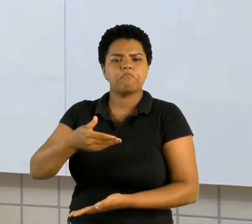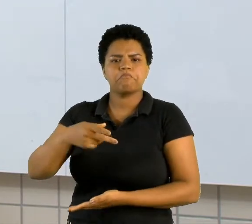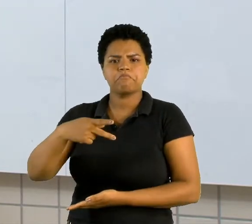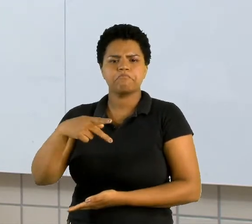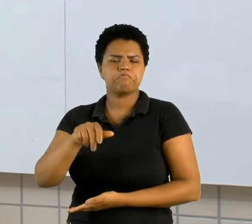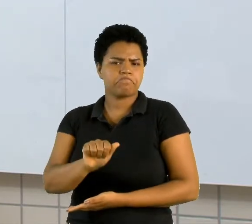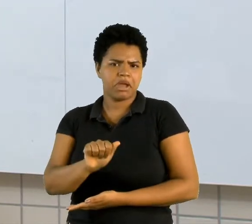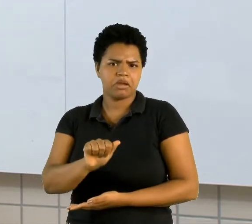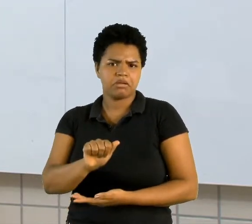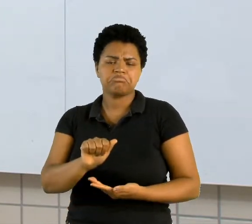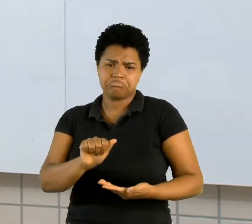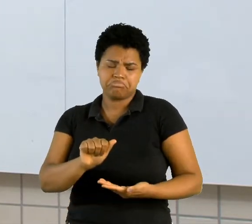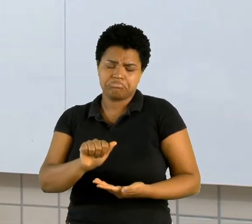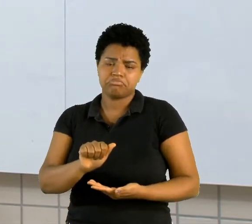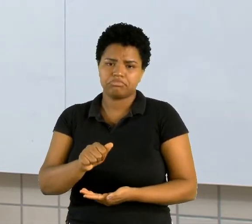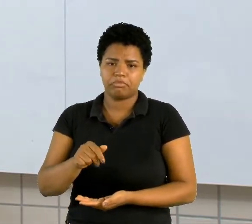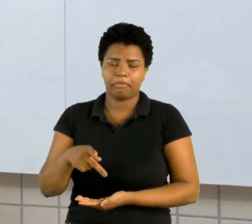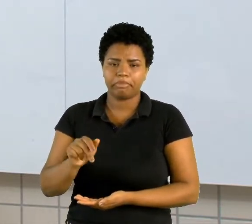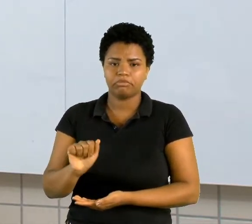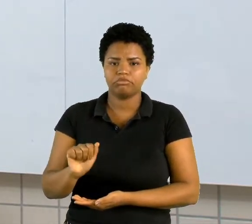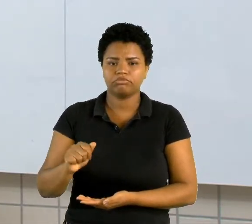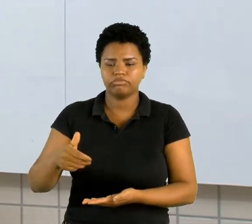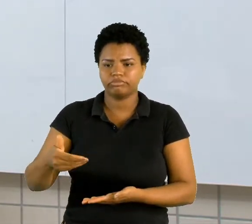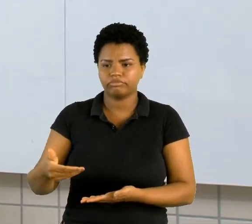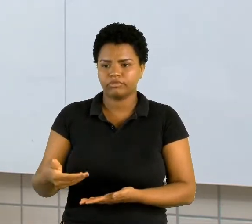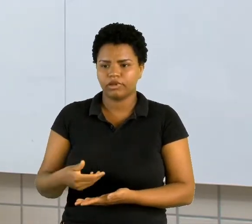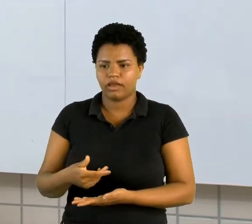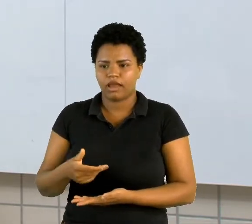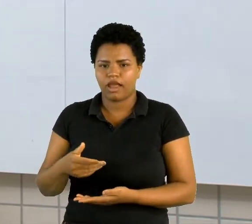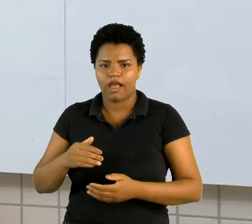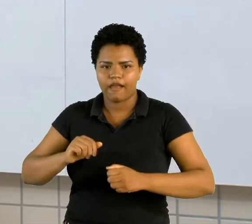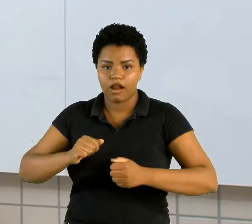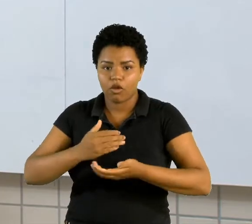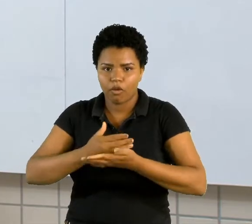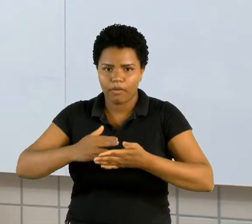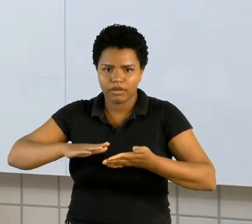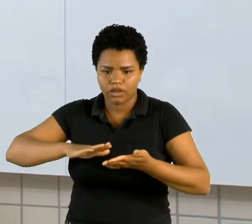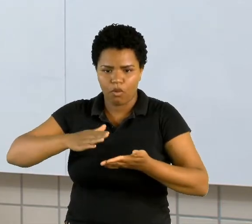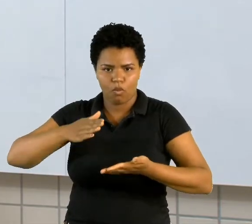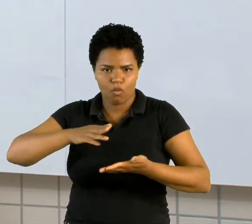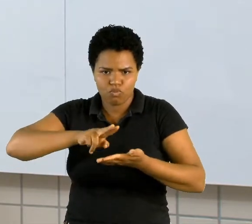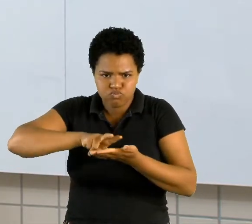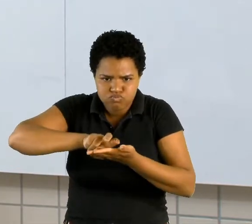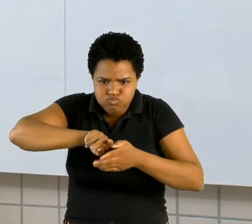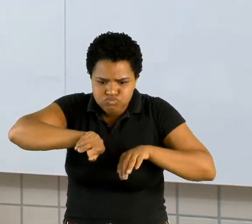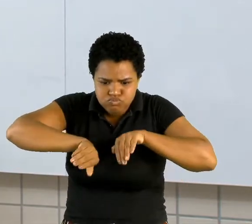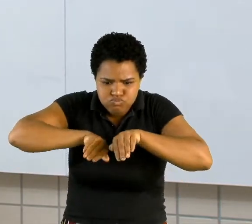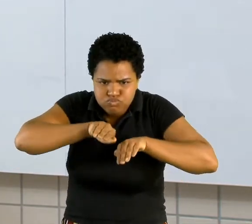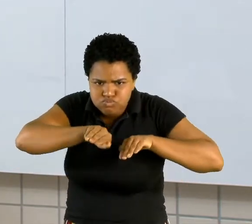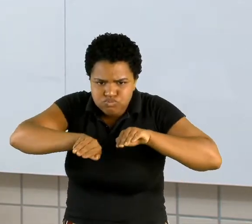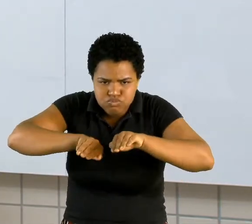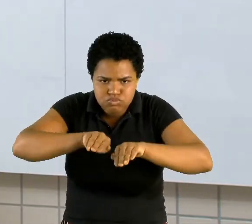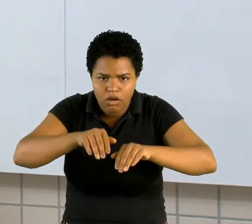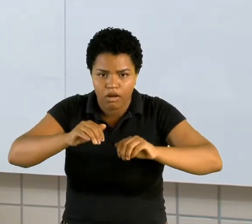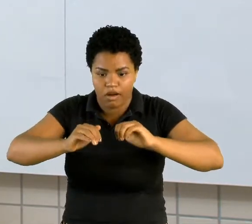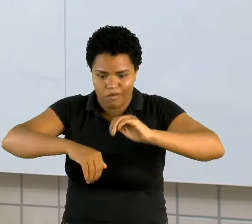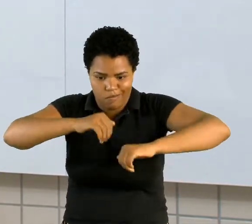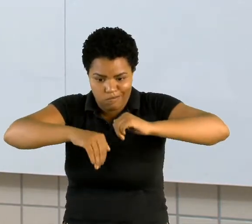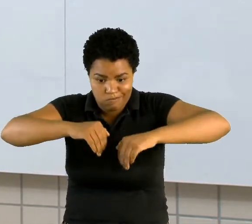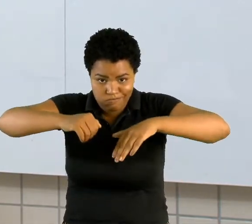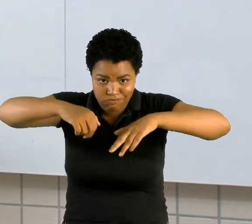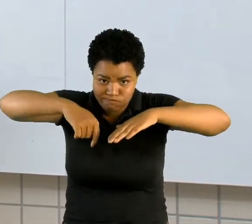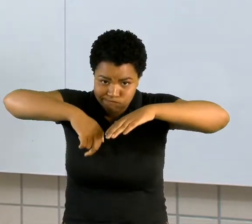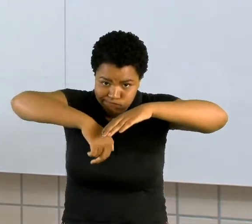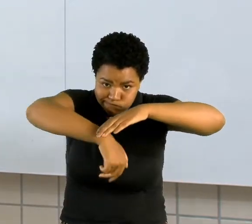pazinha, pá. Ele chegava se arrastando, rastejando o próximo da cidade, cavava um buraco, entrava ali. E a